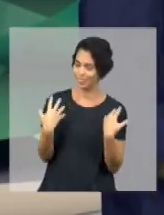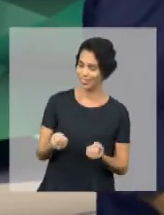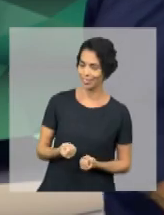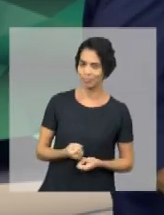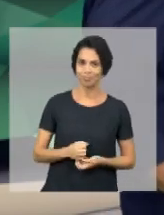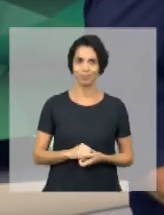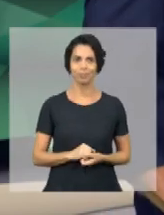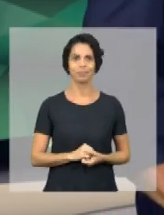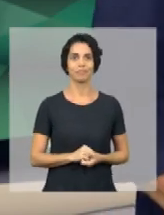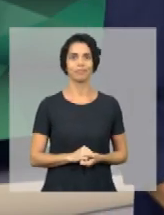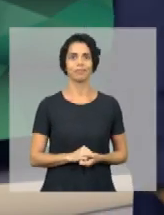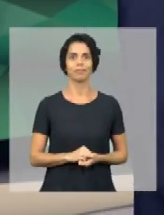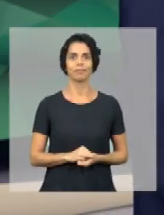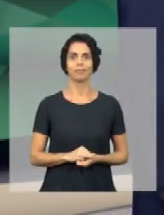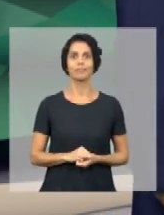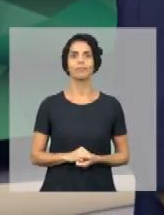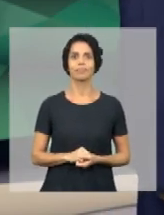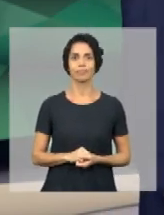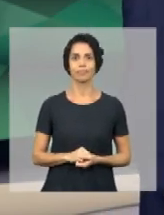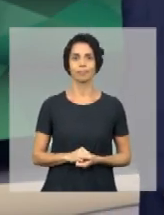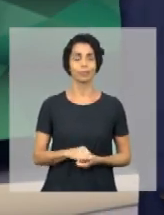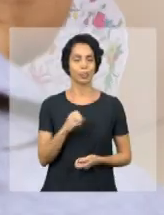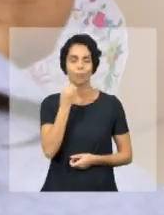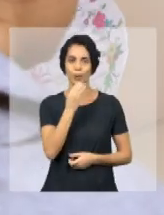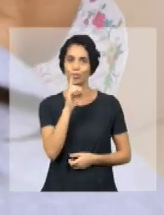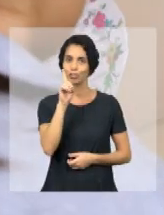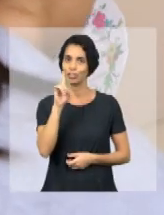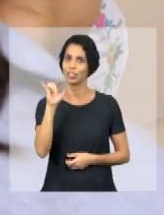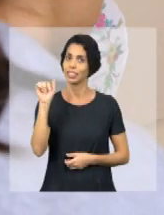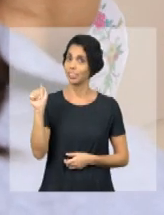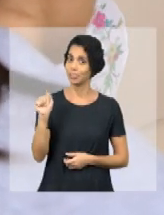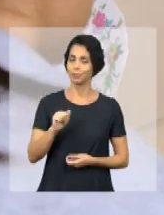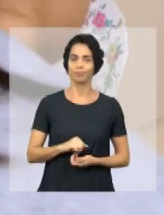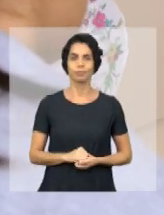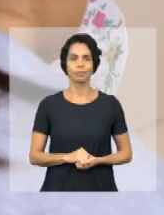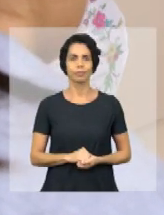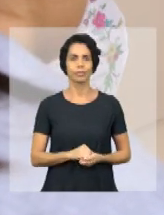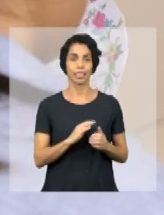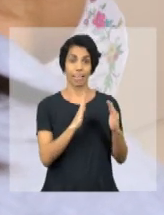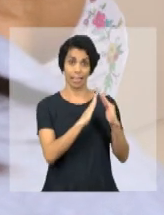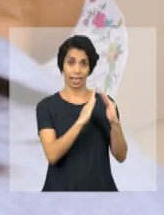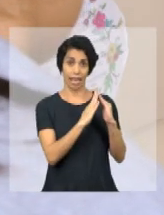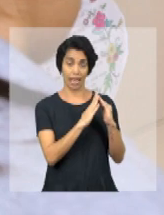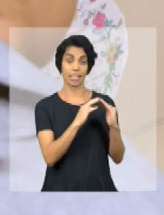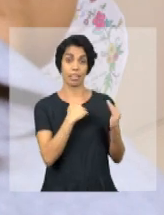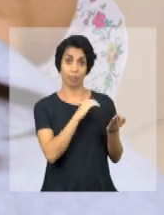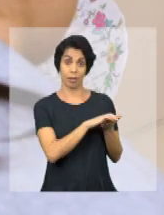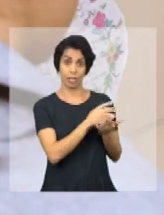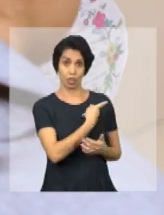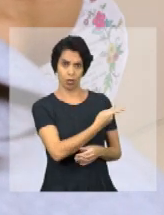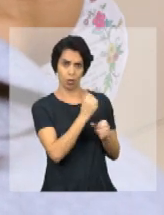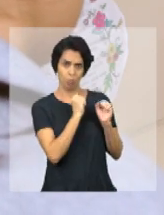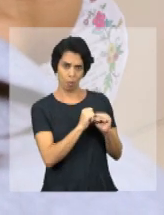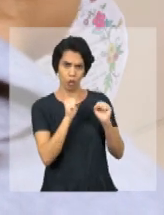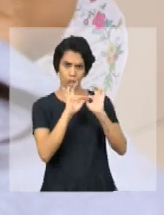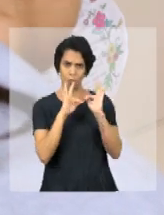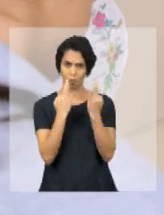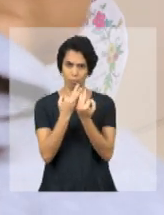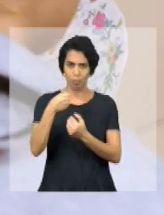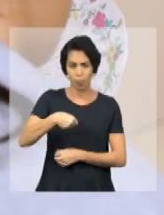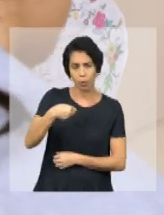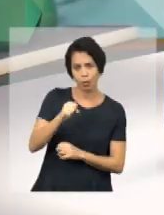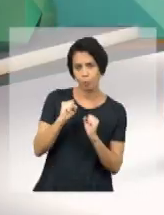Pelo telão, os apresentadores observam a mulher ser atendida. Bom dia. Lá em casa só tem só eu e meu marido. Posso fazer a Bolsa Família?